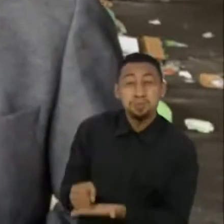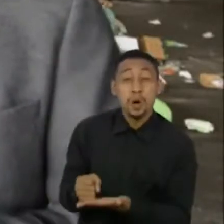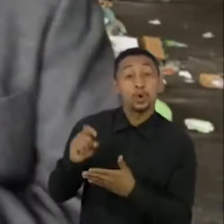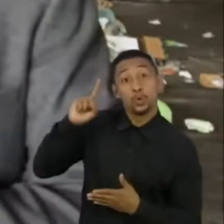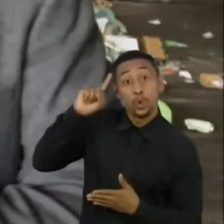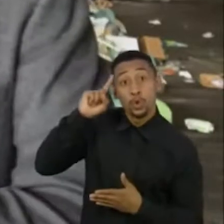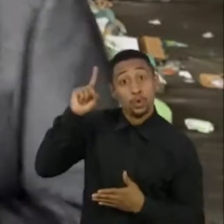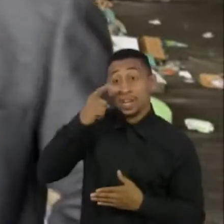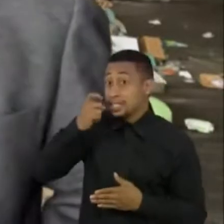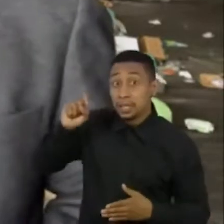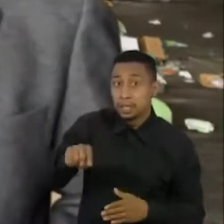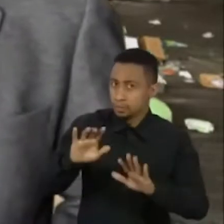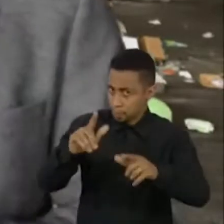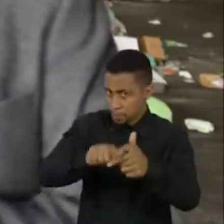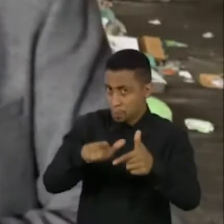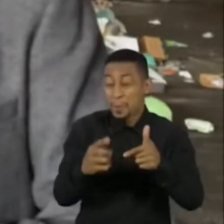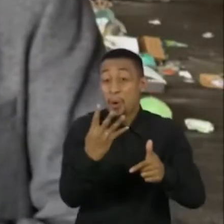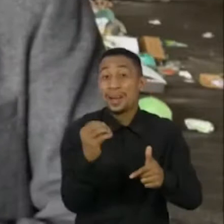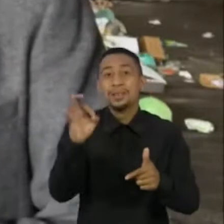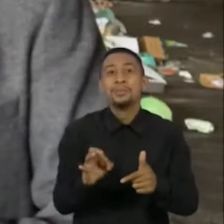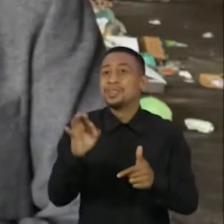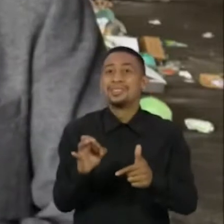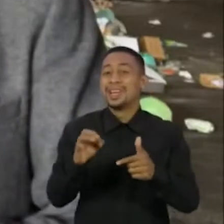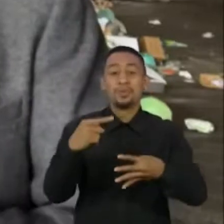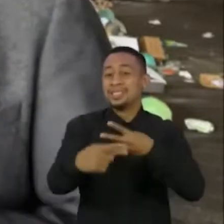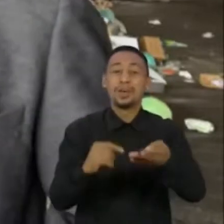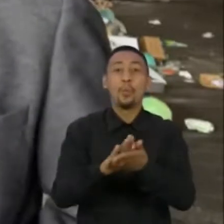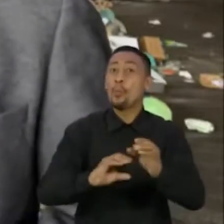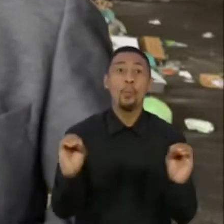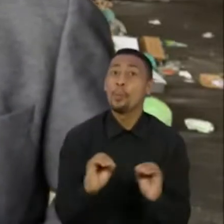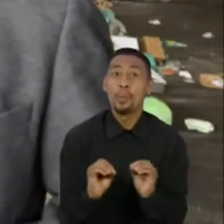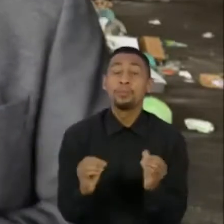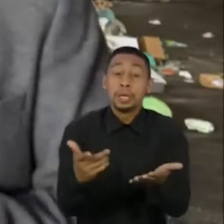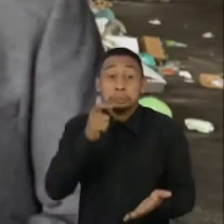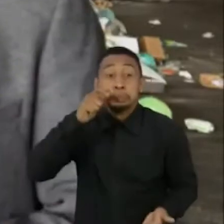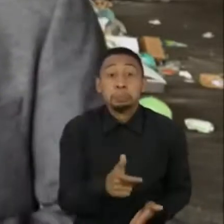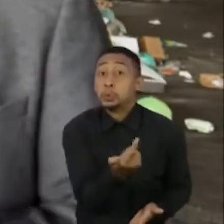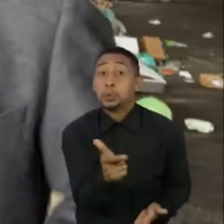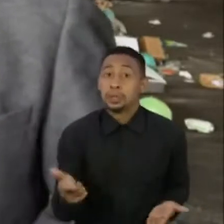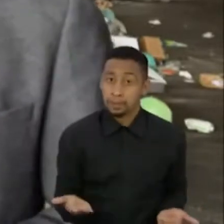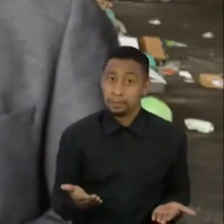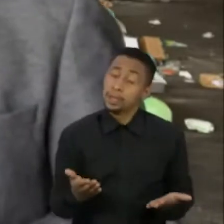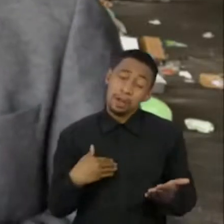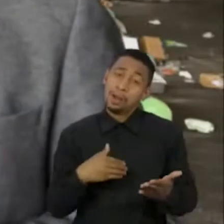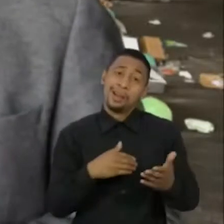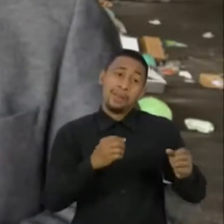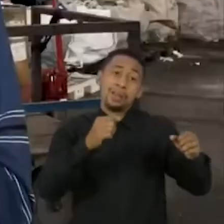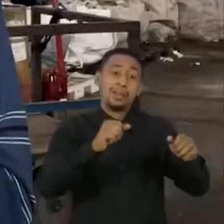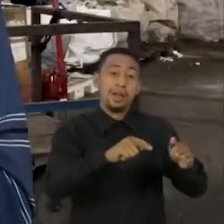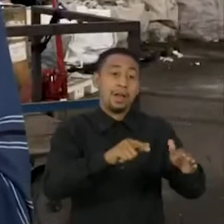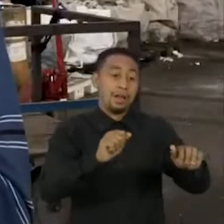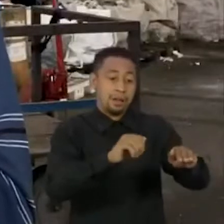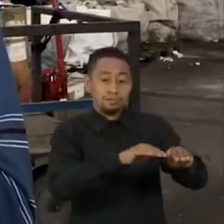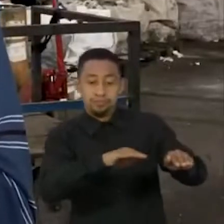os dias. O problema é que 40% disso não vão para a reciclagem por não ter quem se interesse. E aí acabam parando nos aterros.